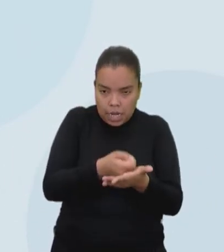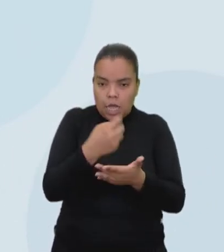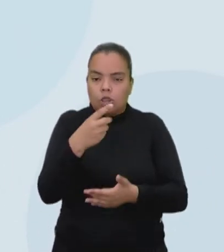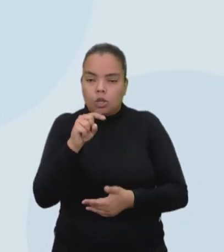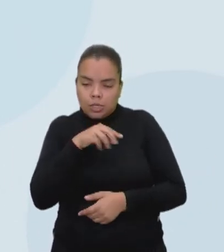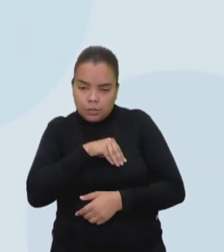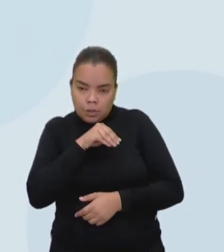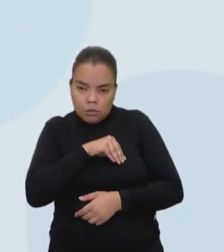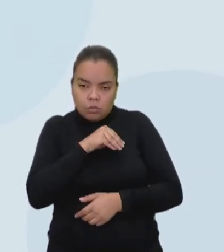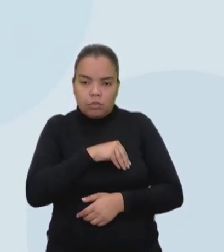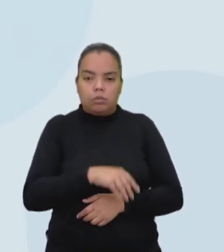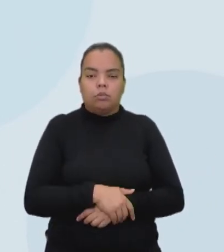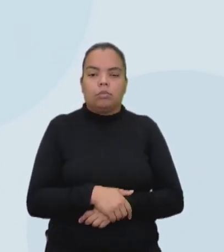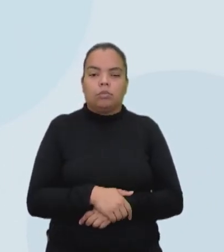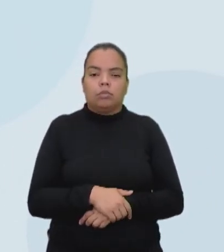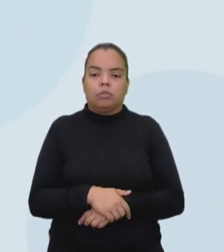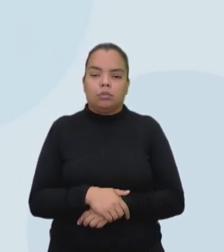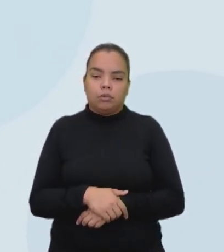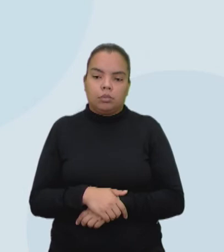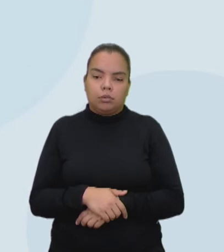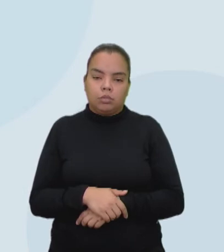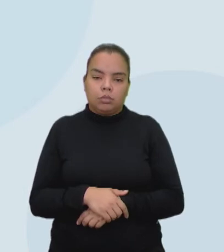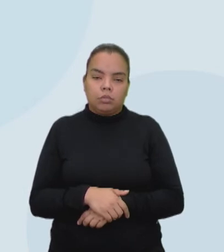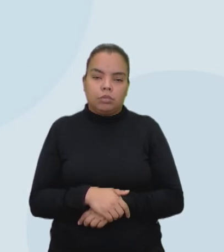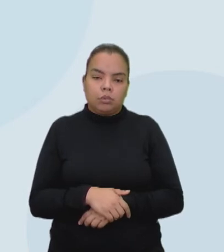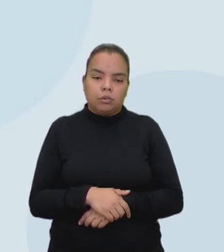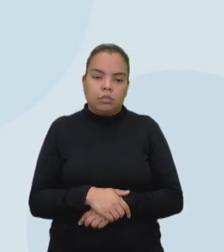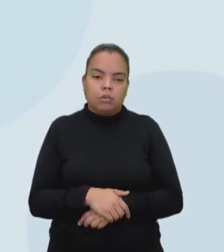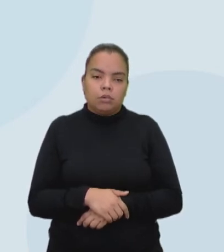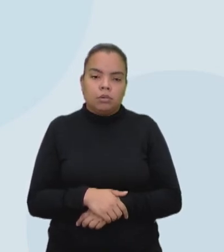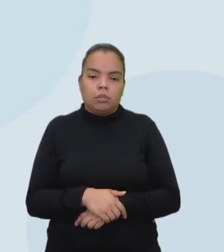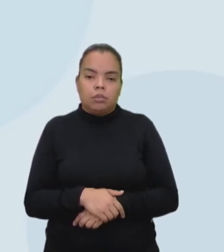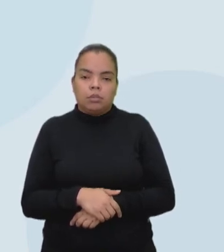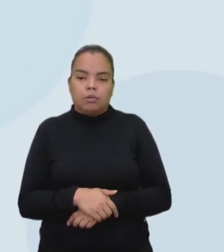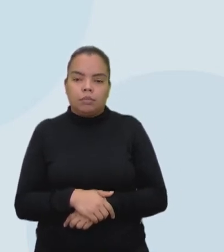tem a infraestrutura ainda. Opa, e infraestrutura de 3 mil também.